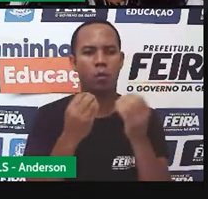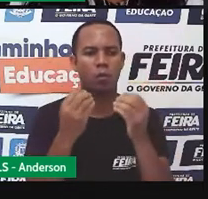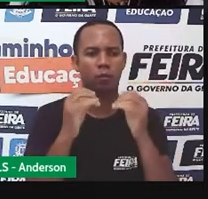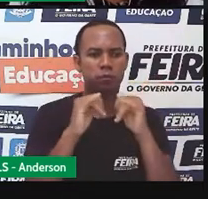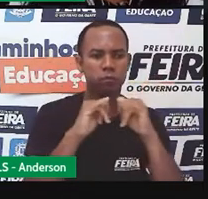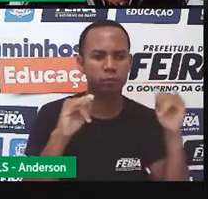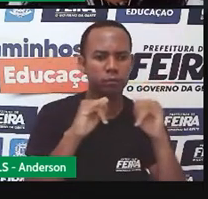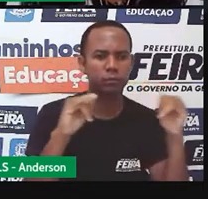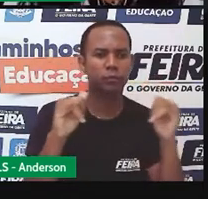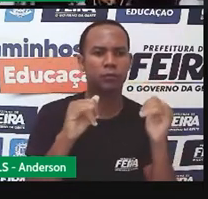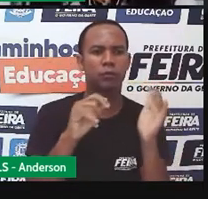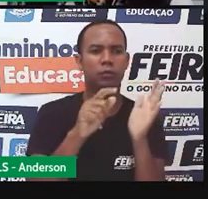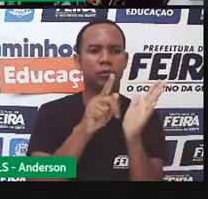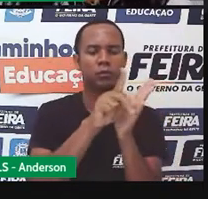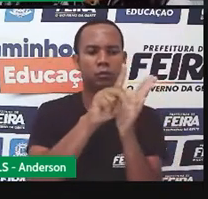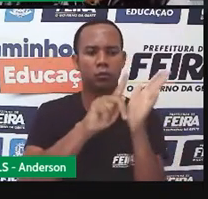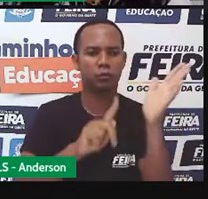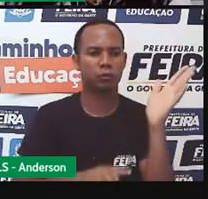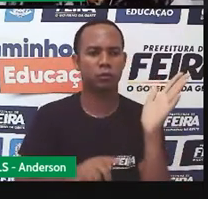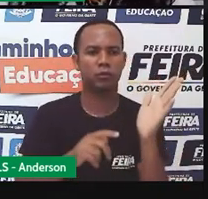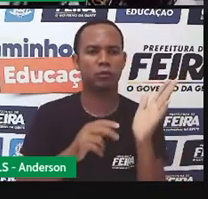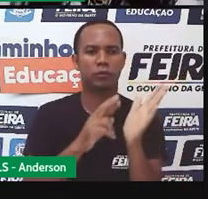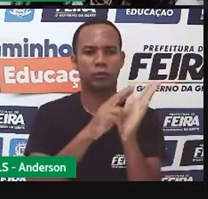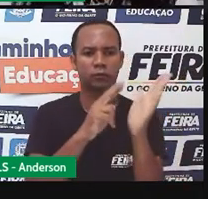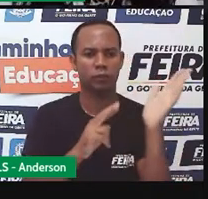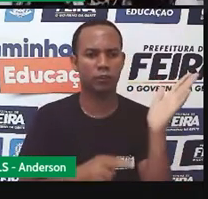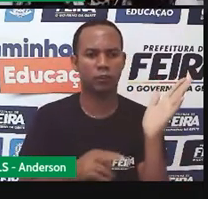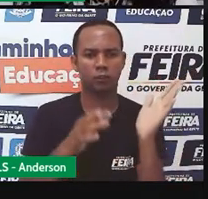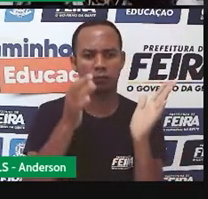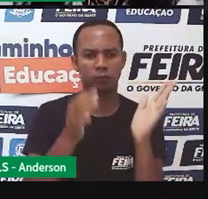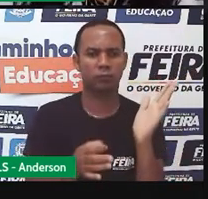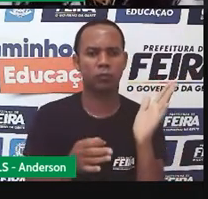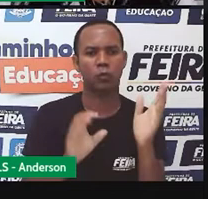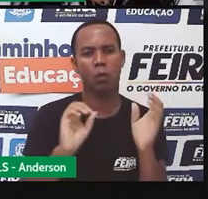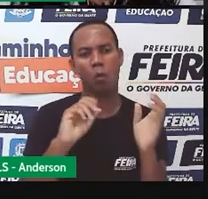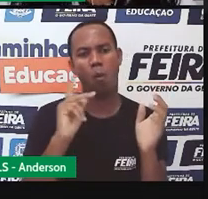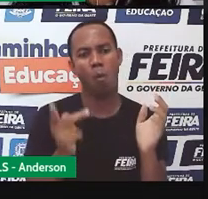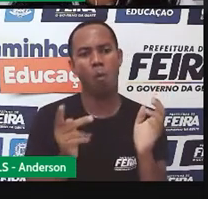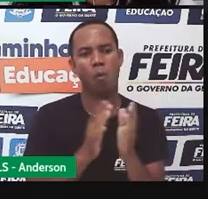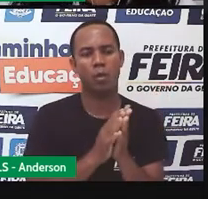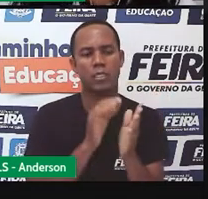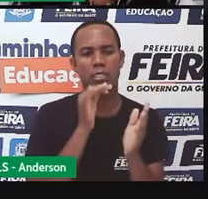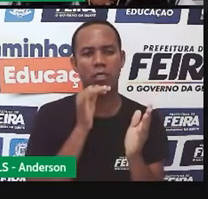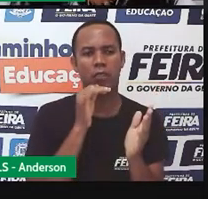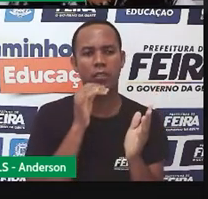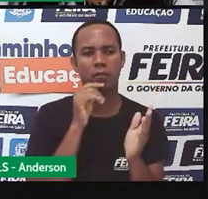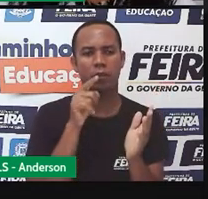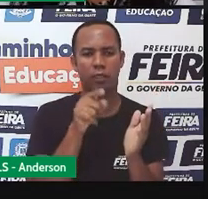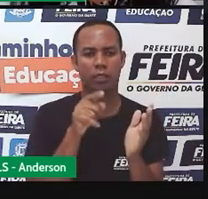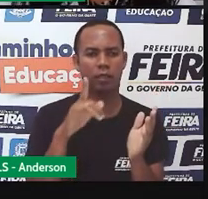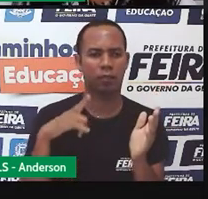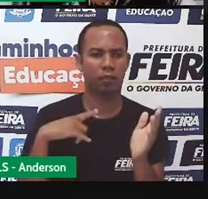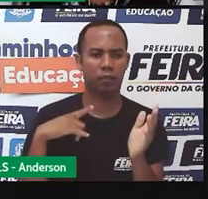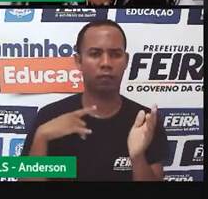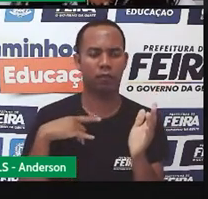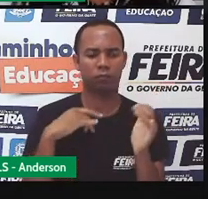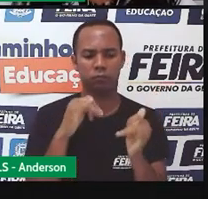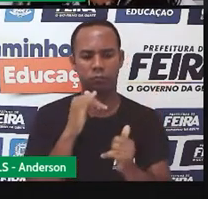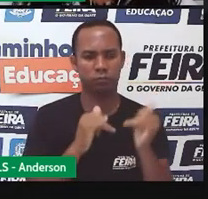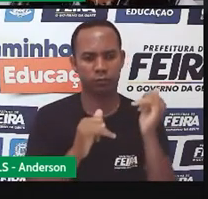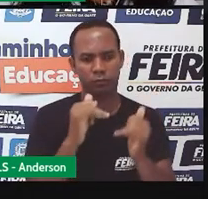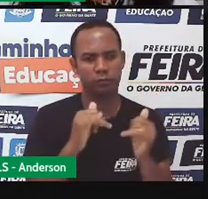de um jornal, na revista, ou um portal. O portal é o site. Um site de